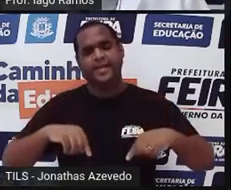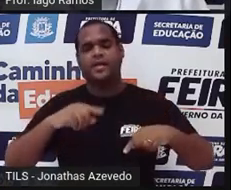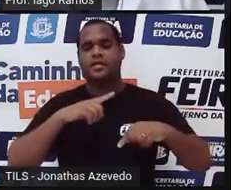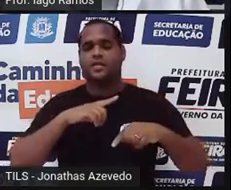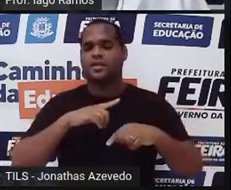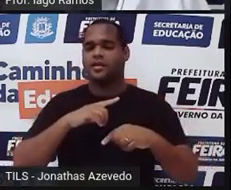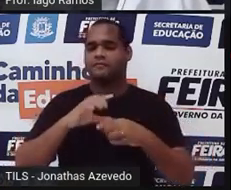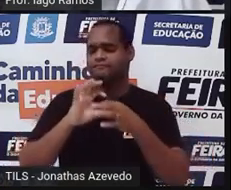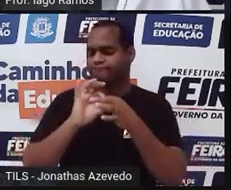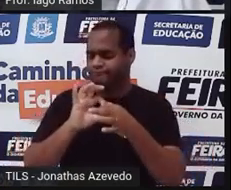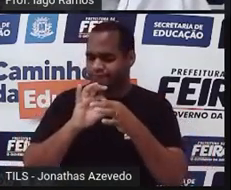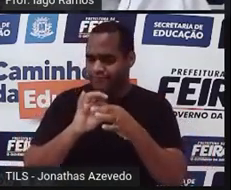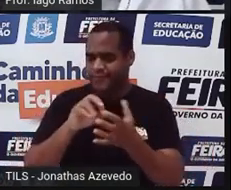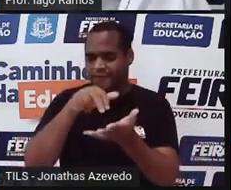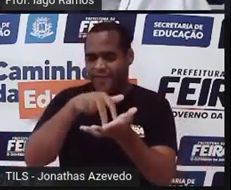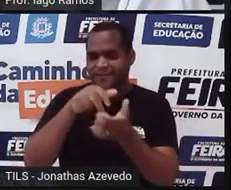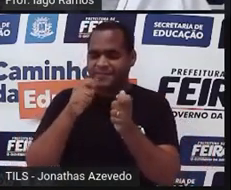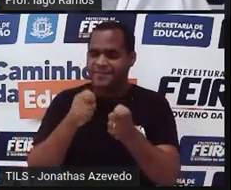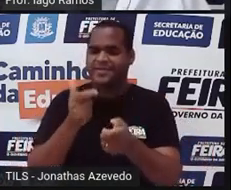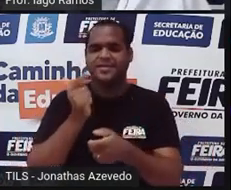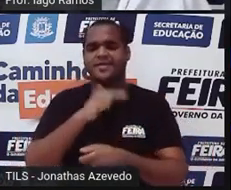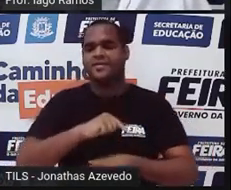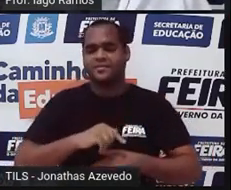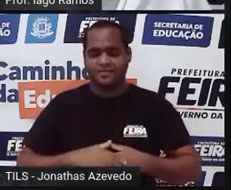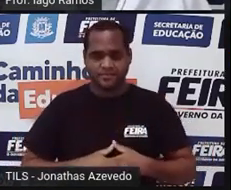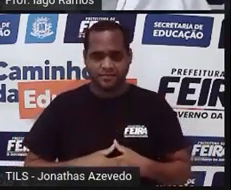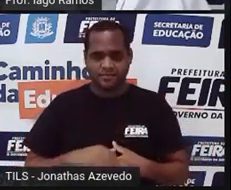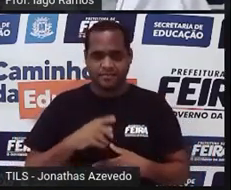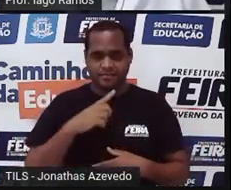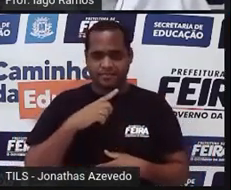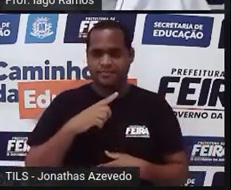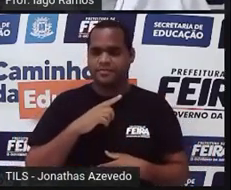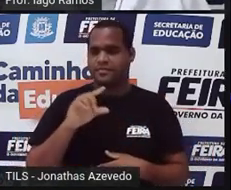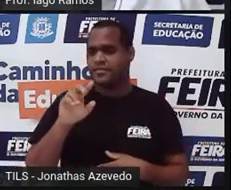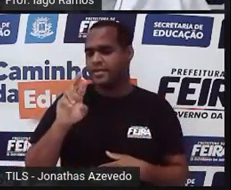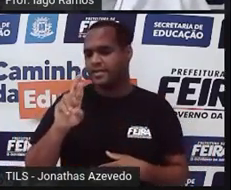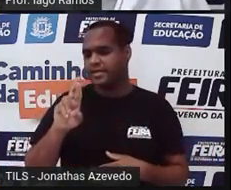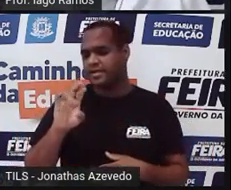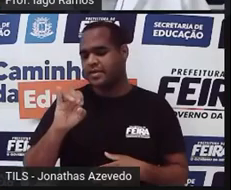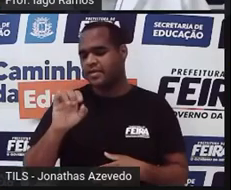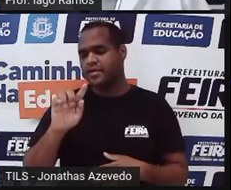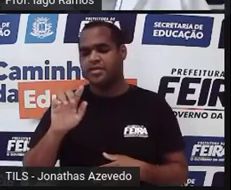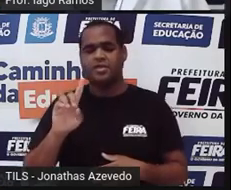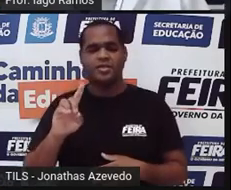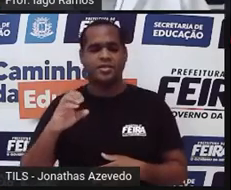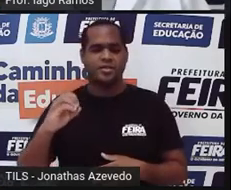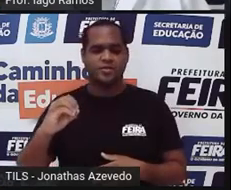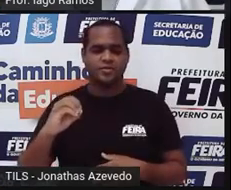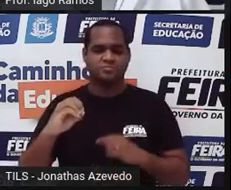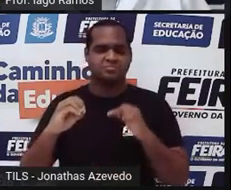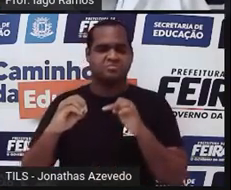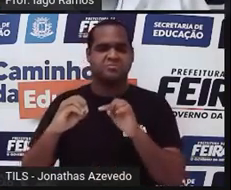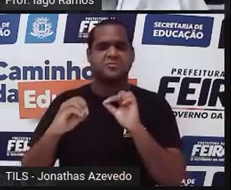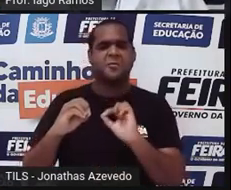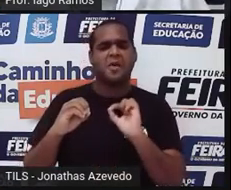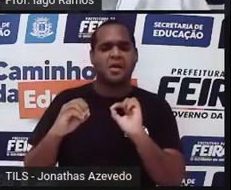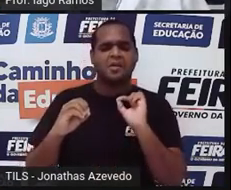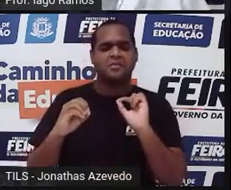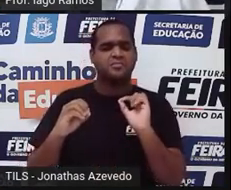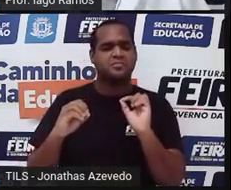que existe. Professor, eu não tinha entendido o que significa o triângulo ser um polígono rígido.